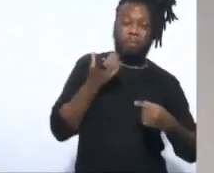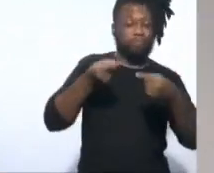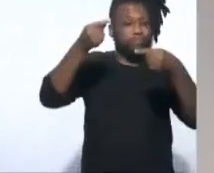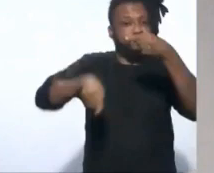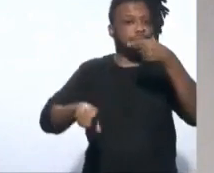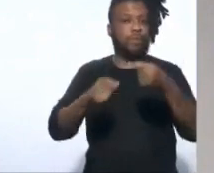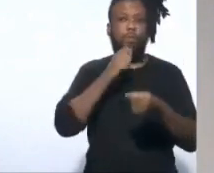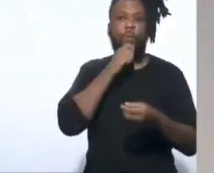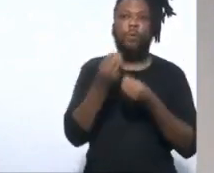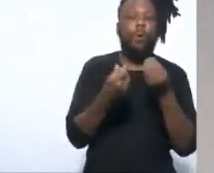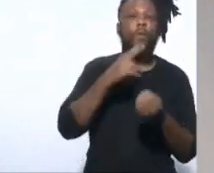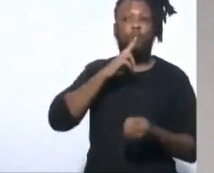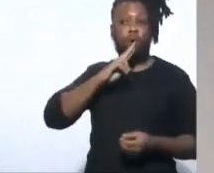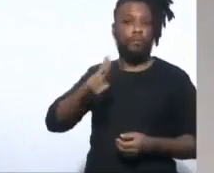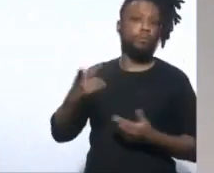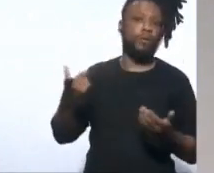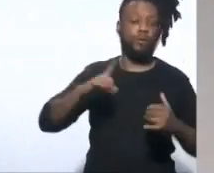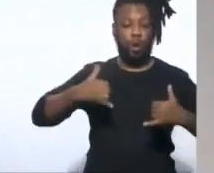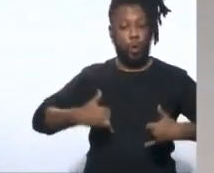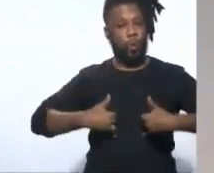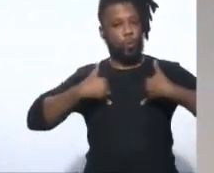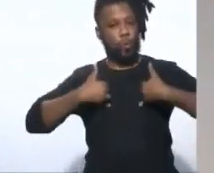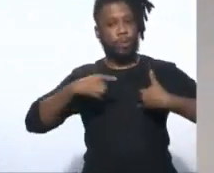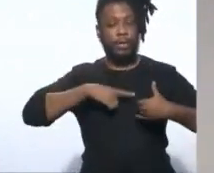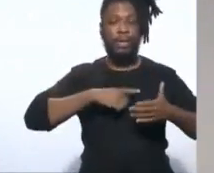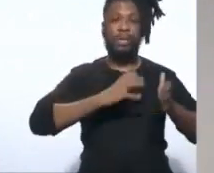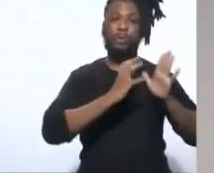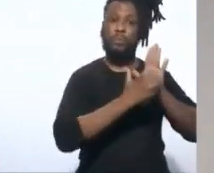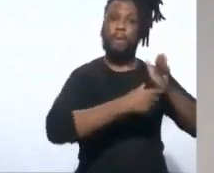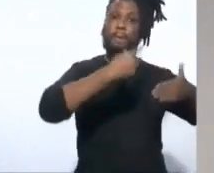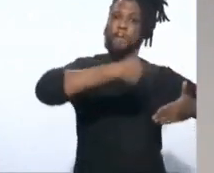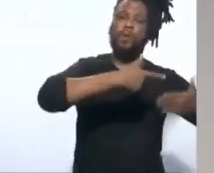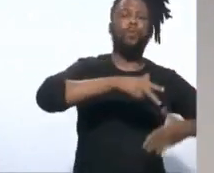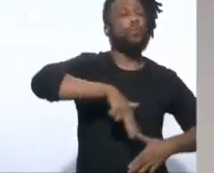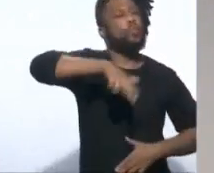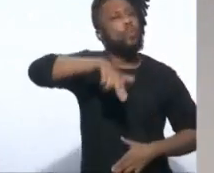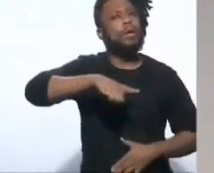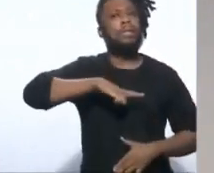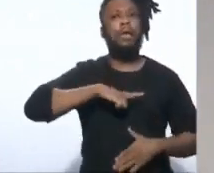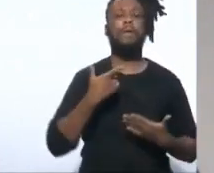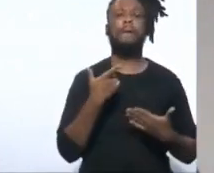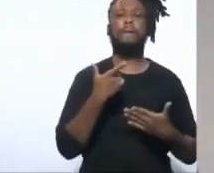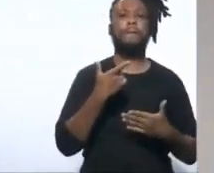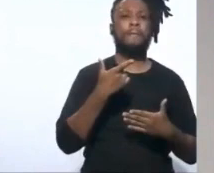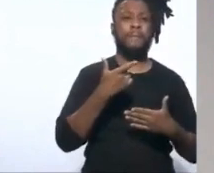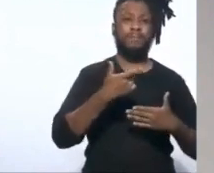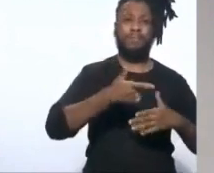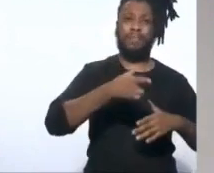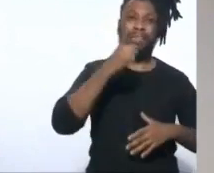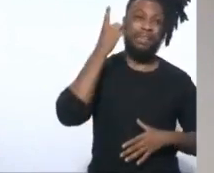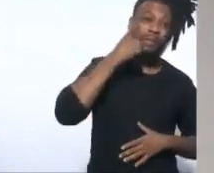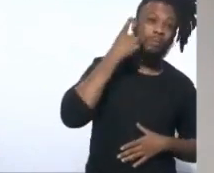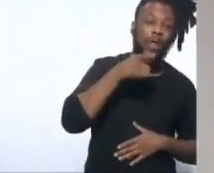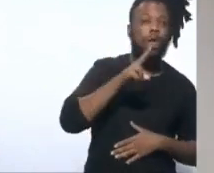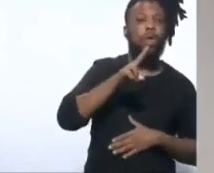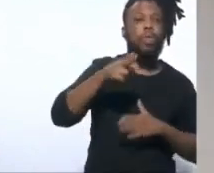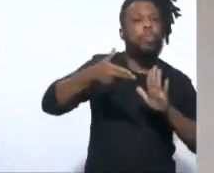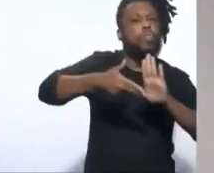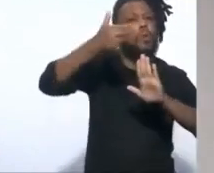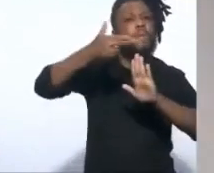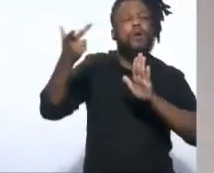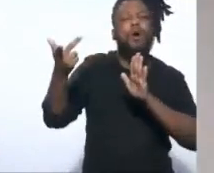responder. Eu só digo isso, eu tenho orgulho que no meu partido nunca nenhum parlamentar nomeou laranjas de matadores